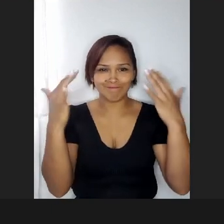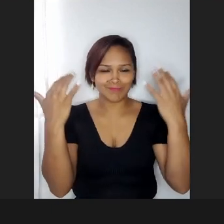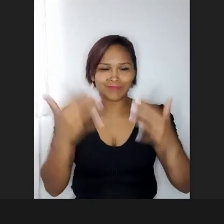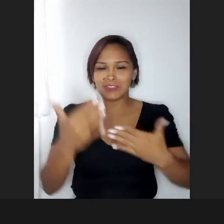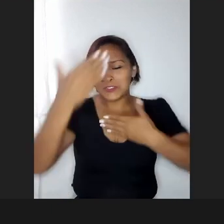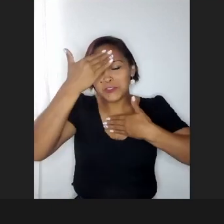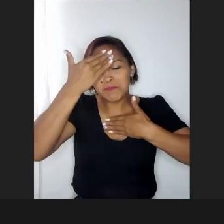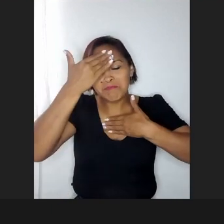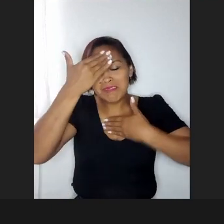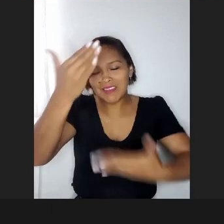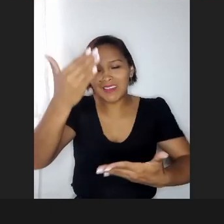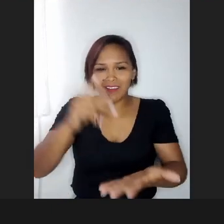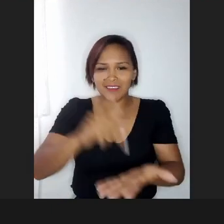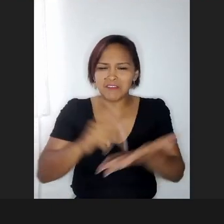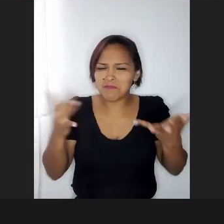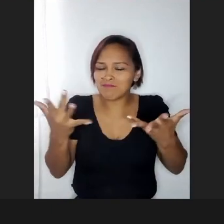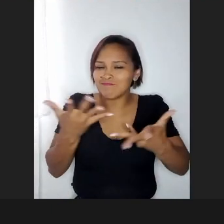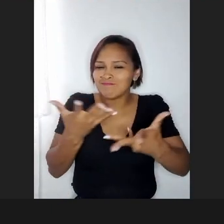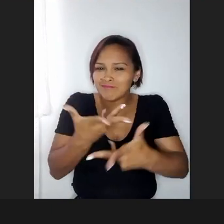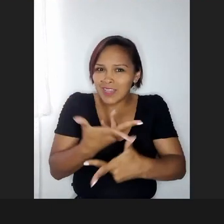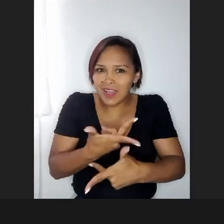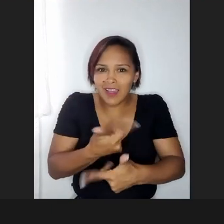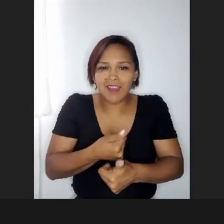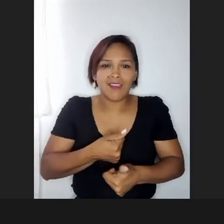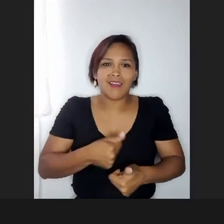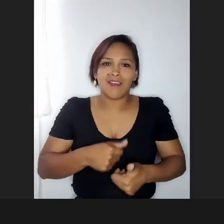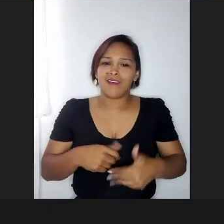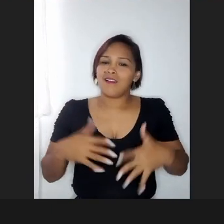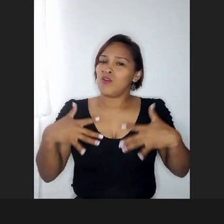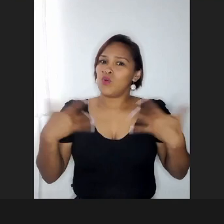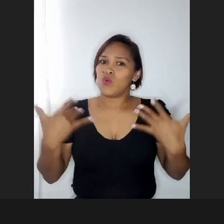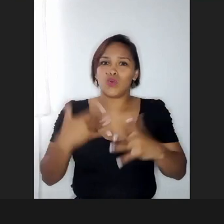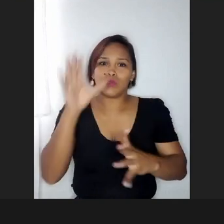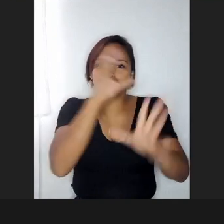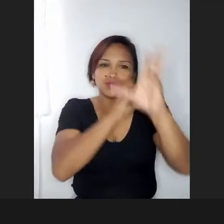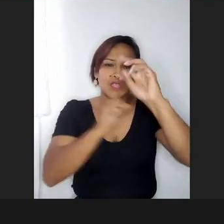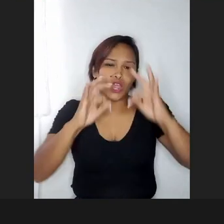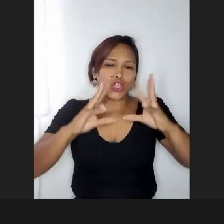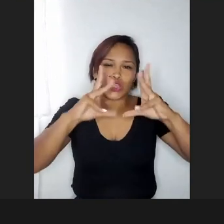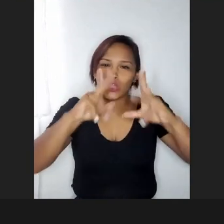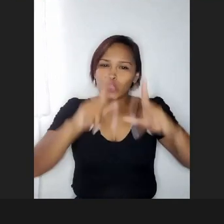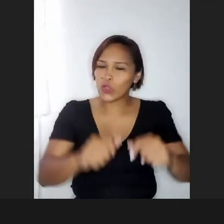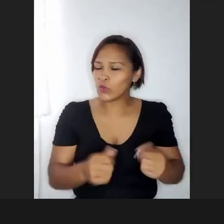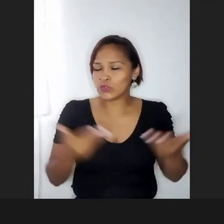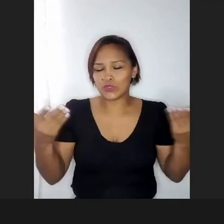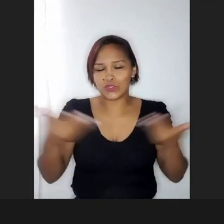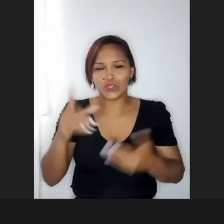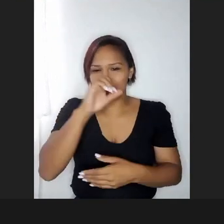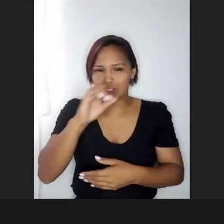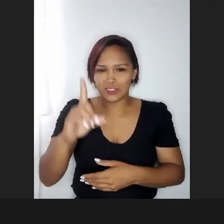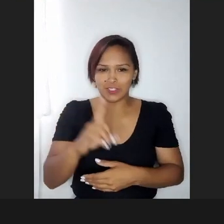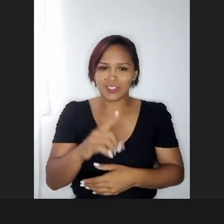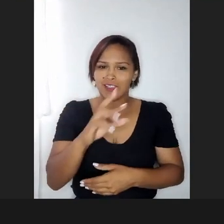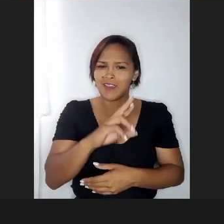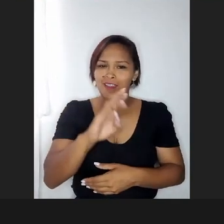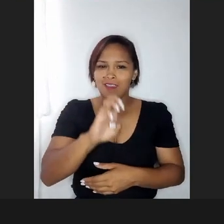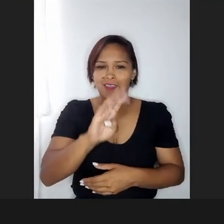agradecer, foi maravilhoso demais, foi um aprendizado para todos nós. Rebeca,